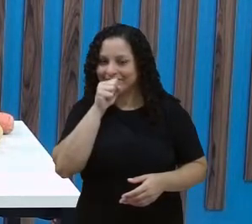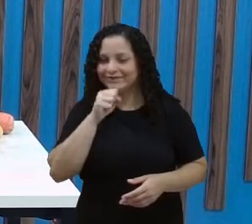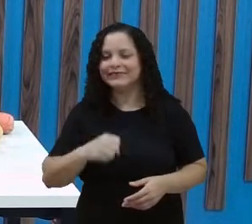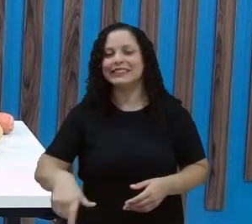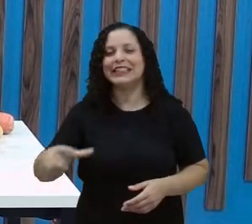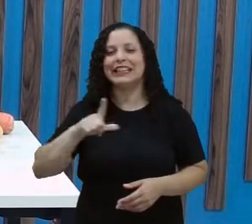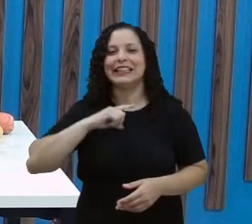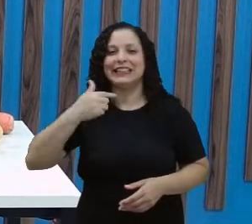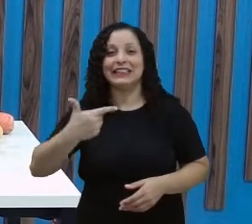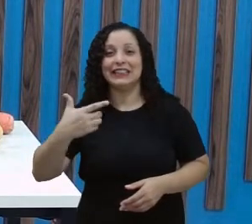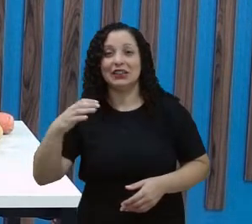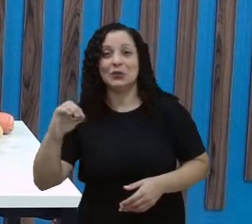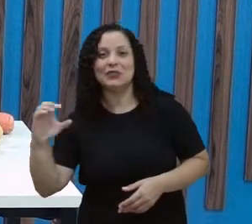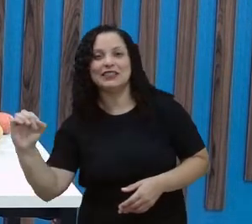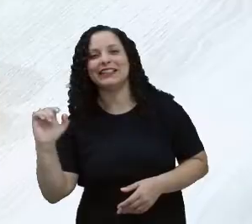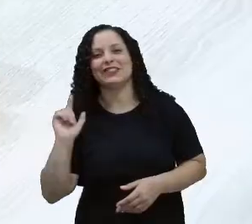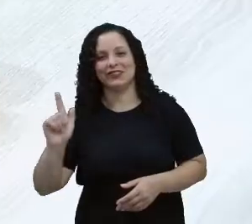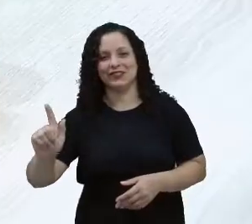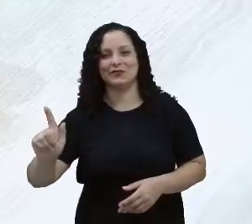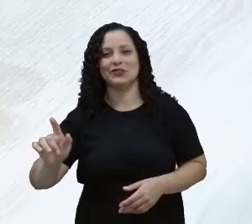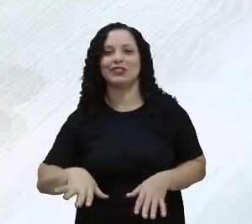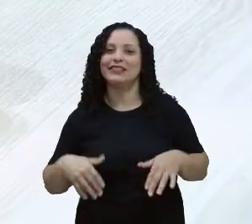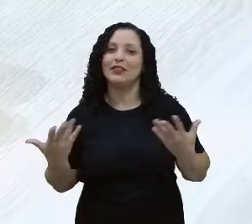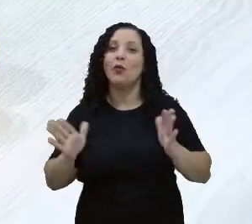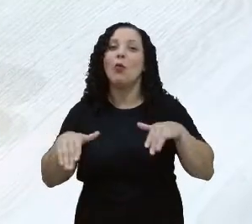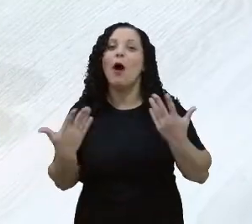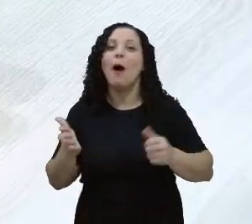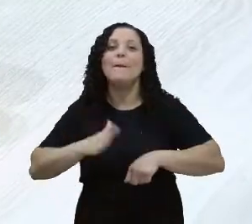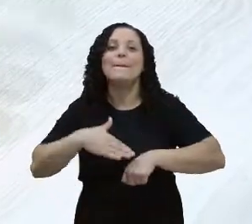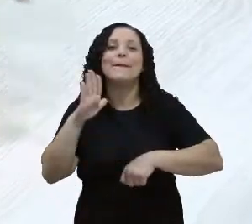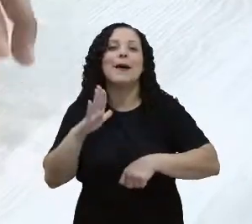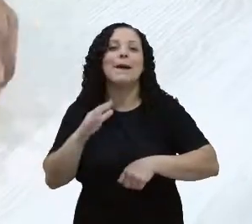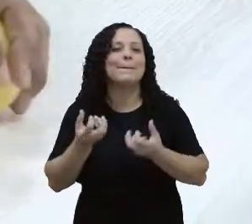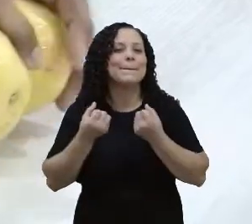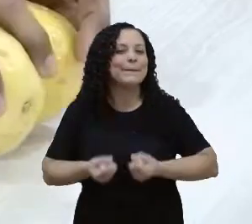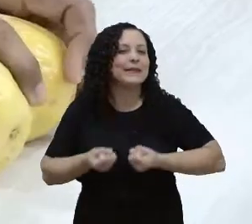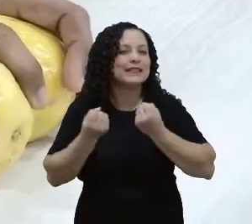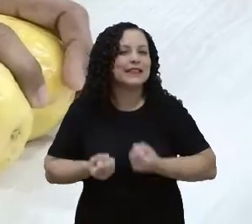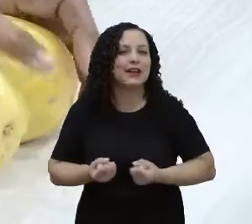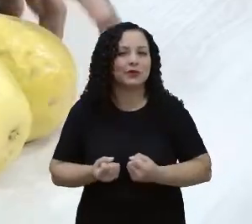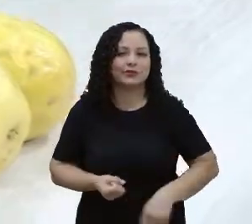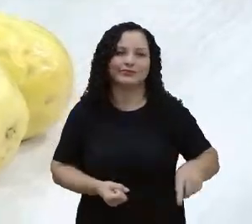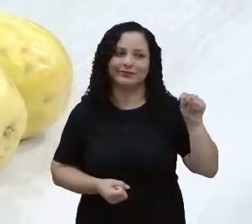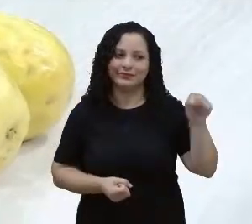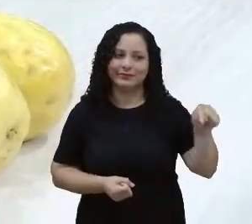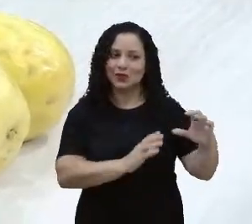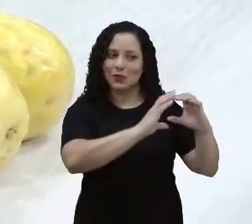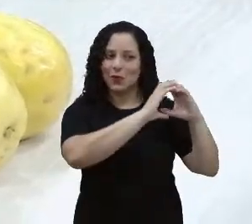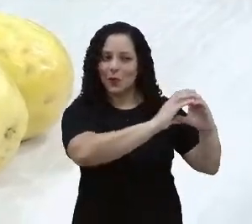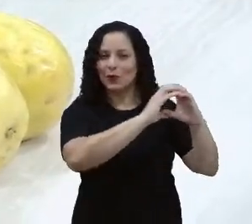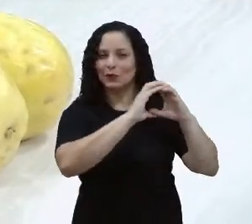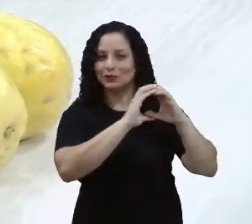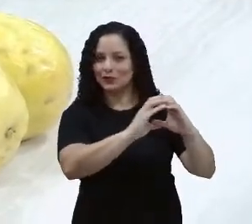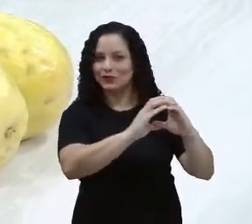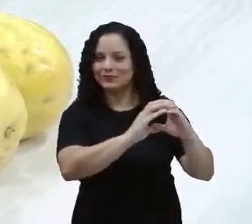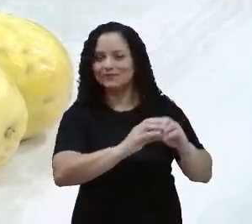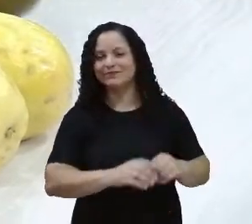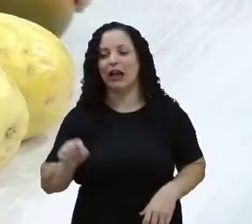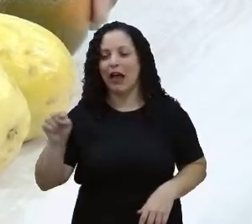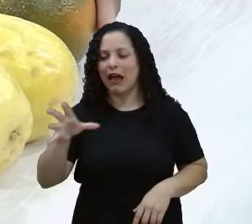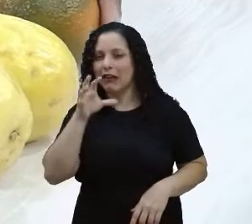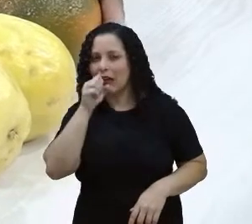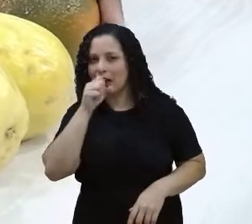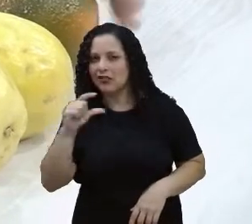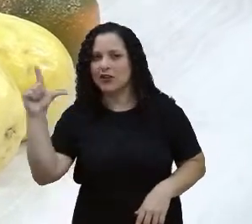tem 200 gramas. Então, o que pesa mais? O que pesa mais são os dois maracujás, tá? A laranja cravo não